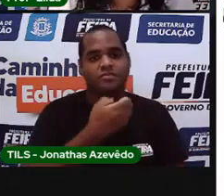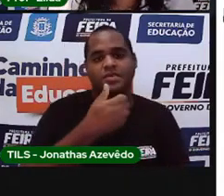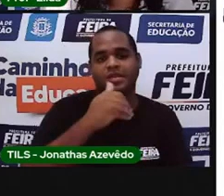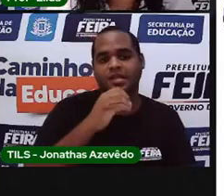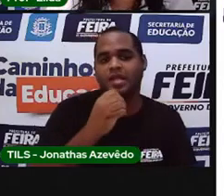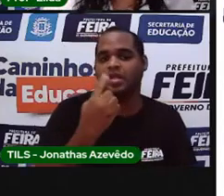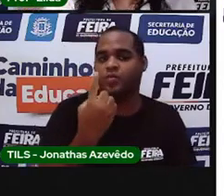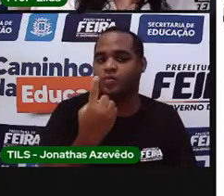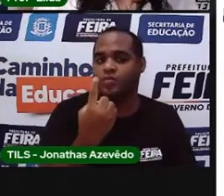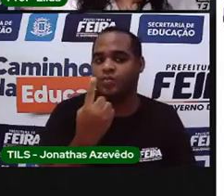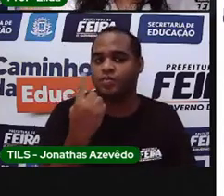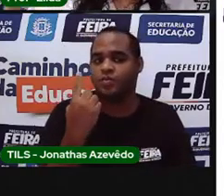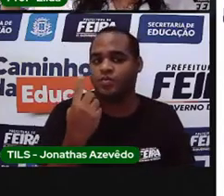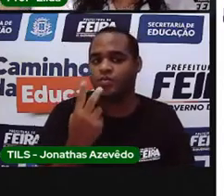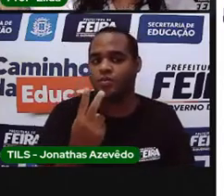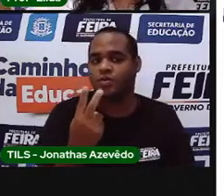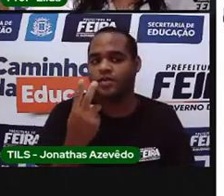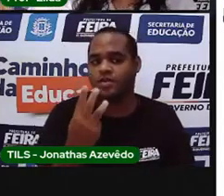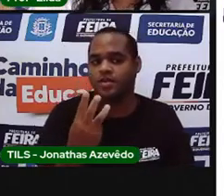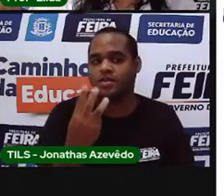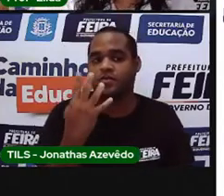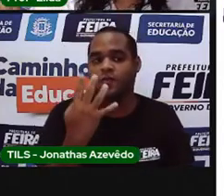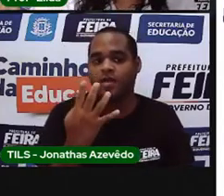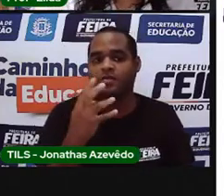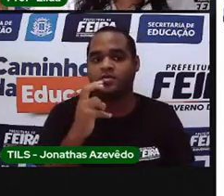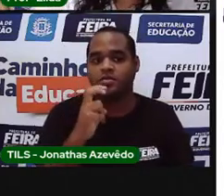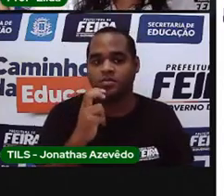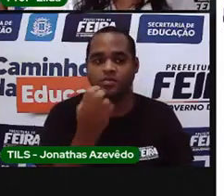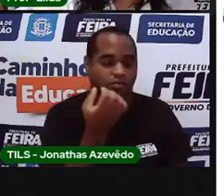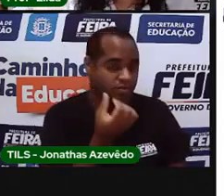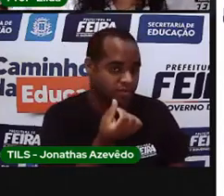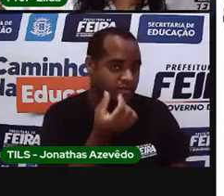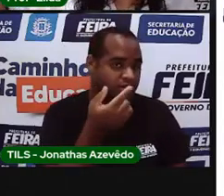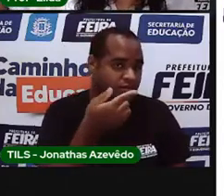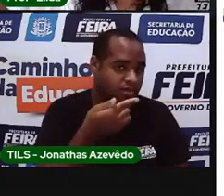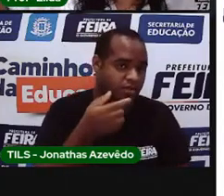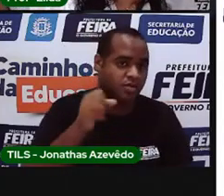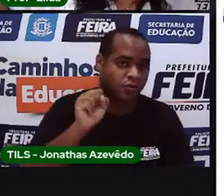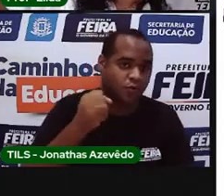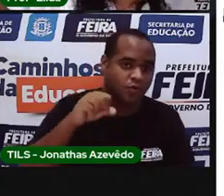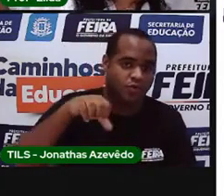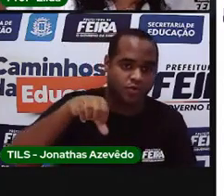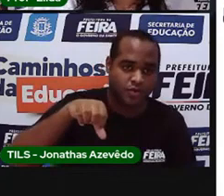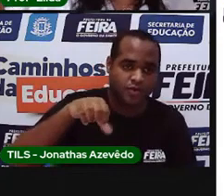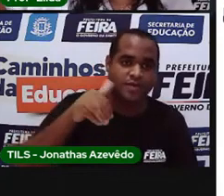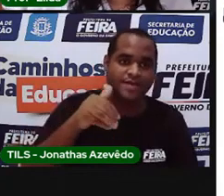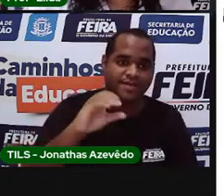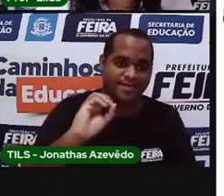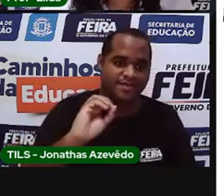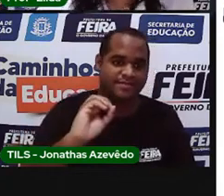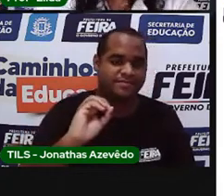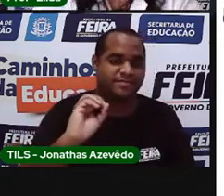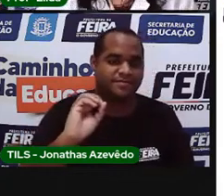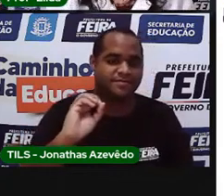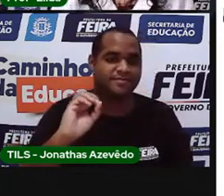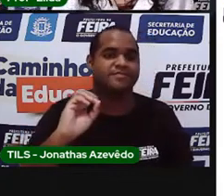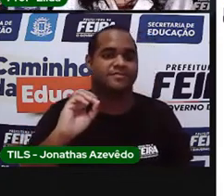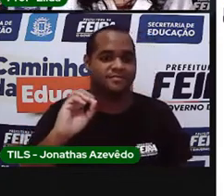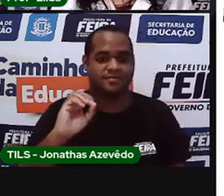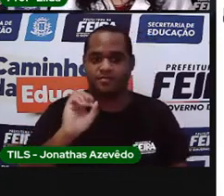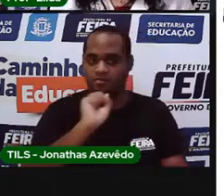contando de 1 em 1. 1, 2, 3, 4, 5, 6, 7, 8, 9, 10.